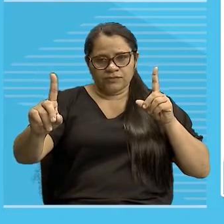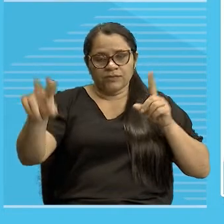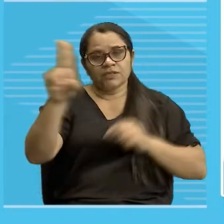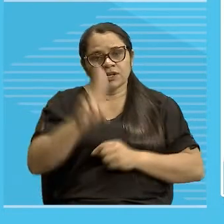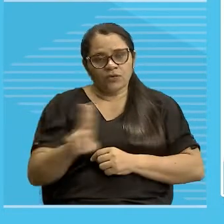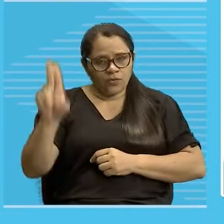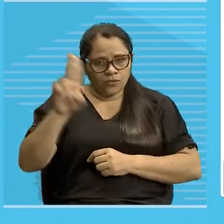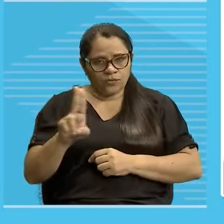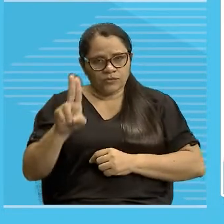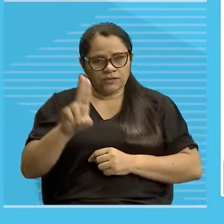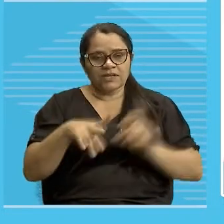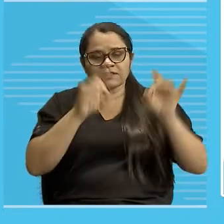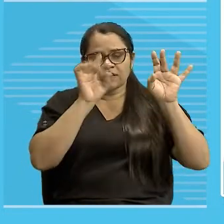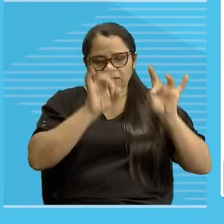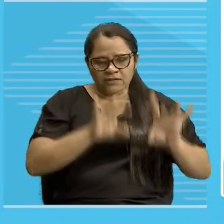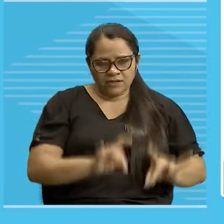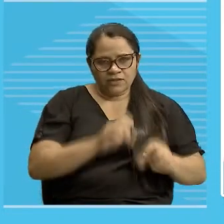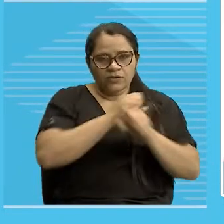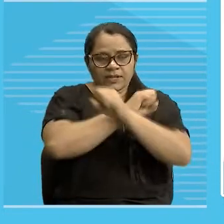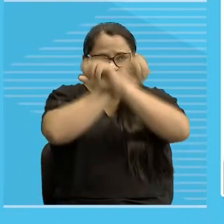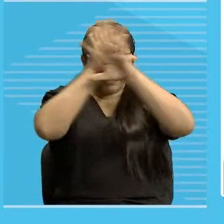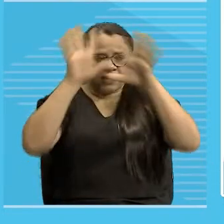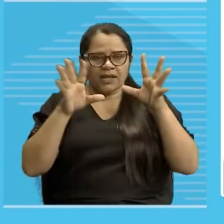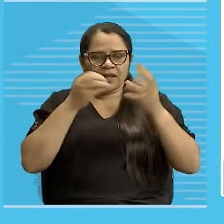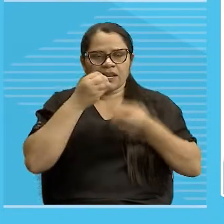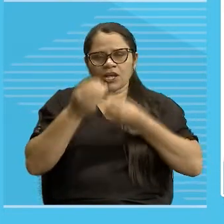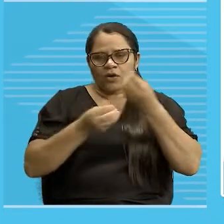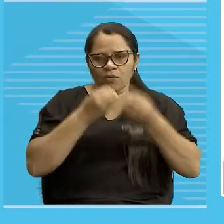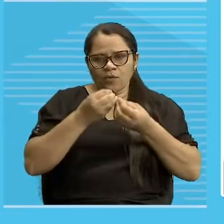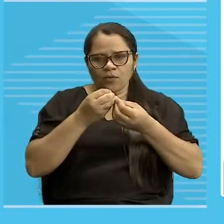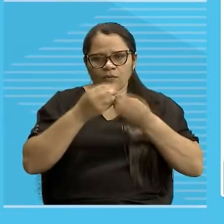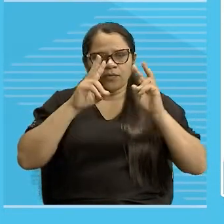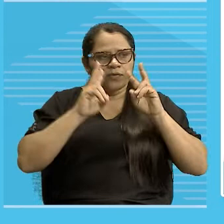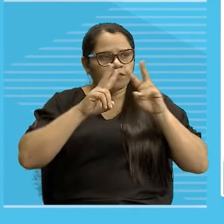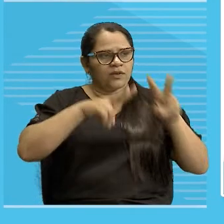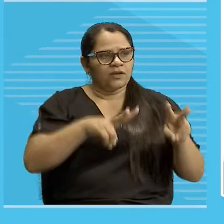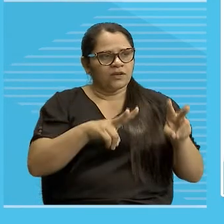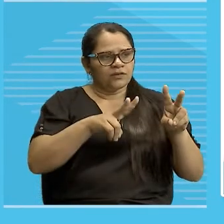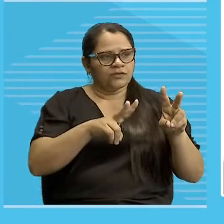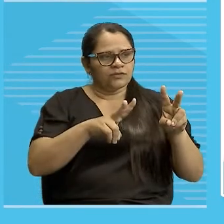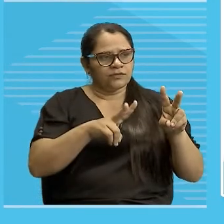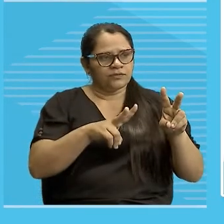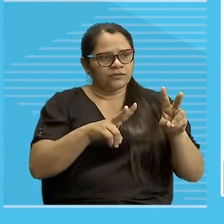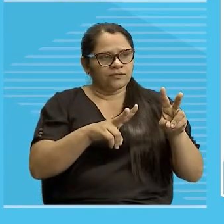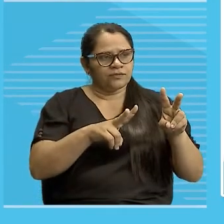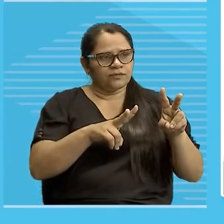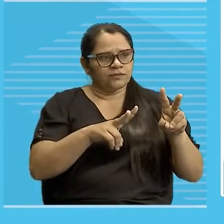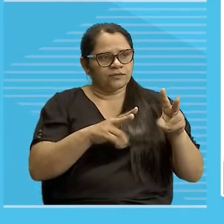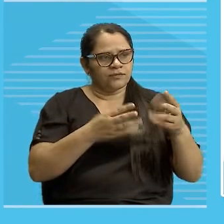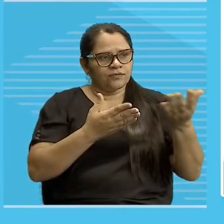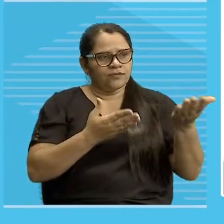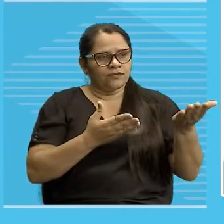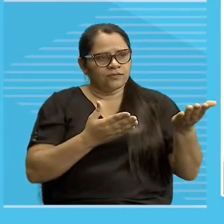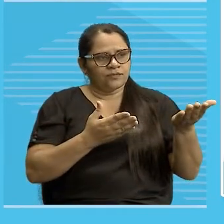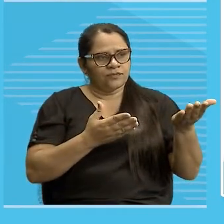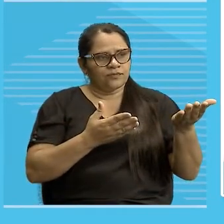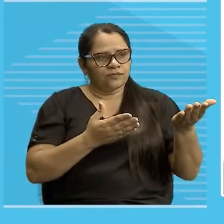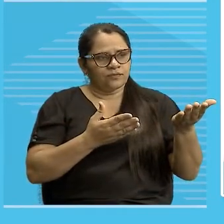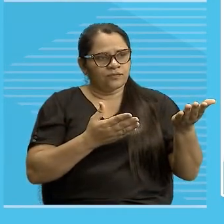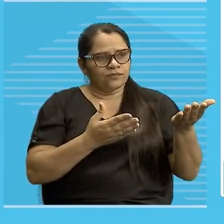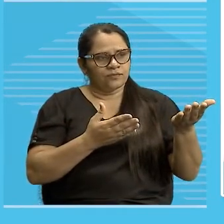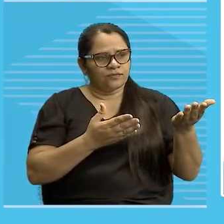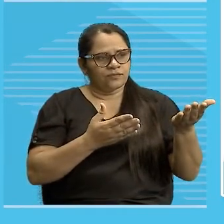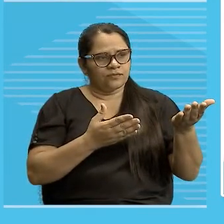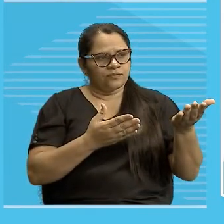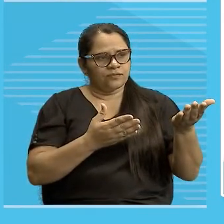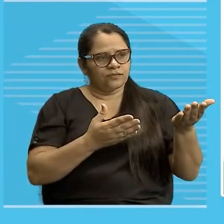vê que as especificações são bem claras, eu vou deixar tudo marcadinho aqui de marca texto para quando você for revisar, você saber